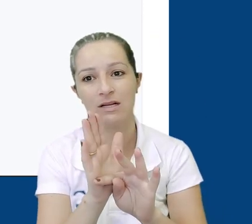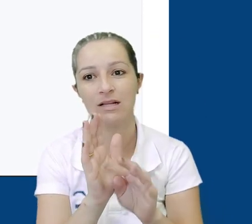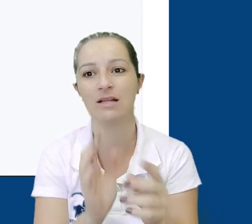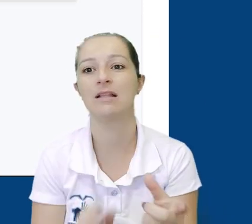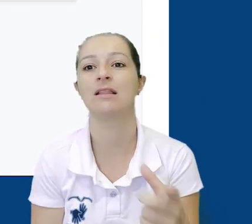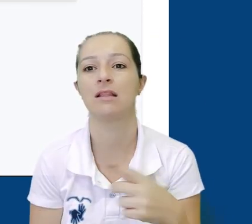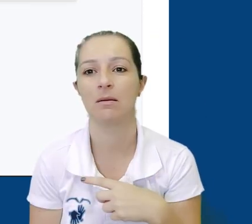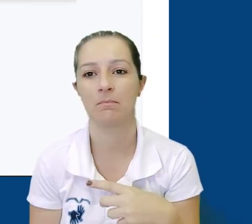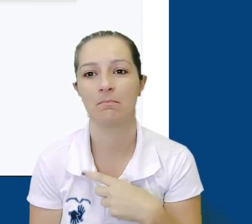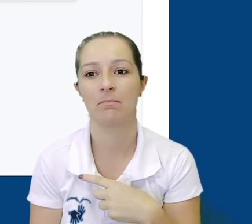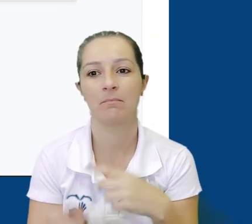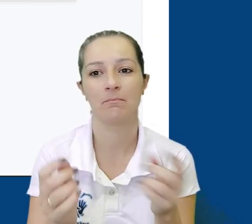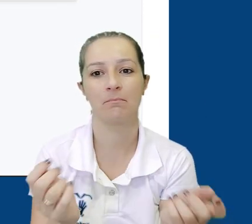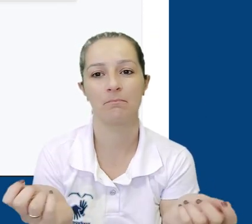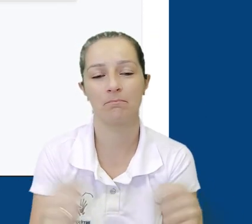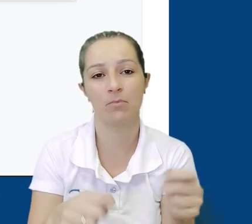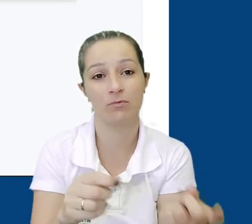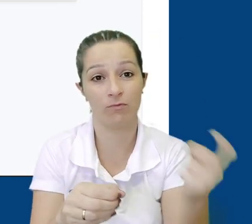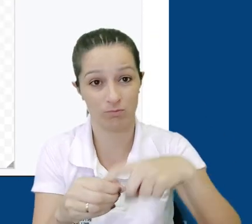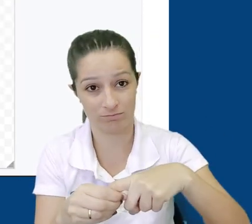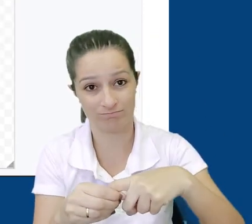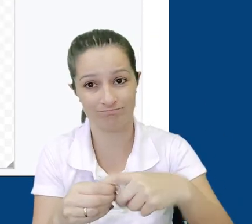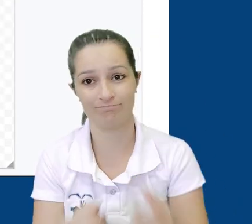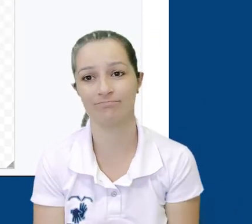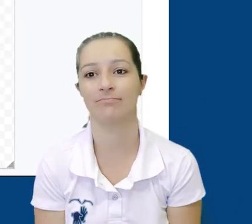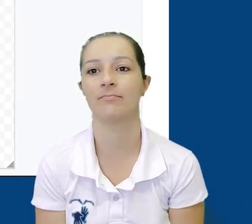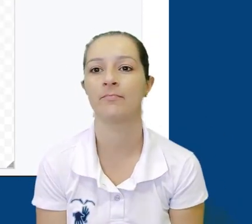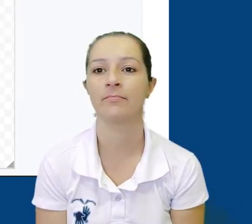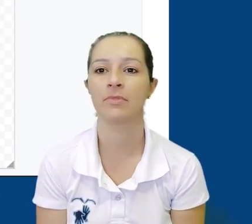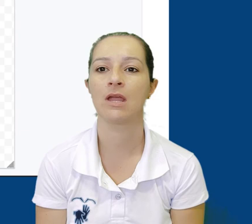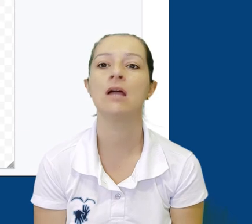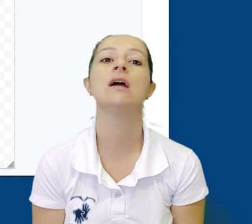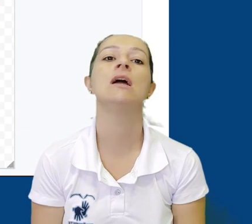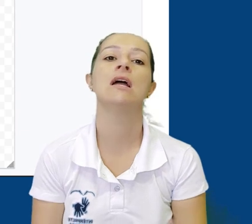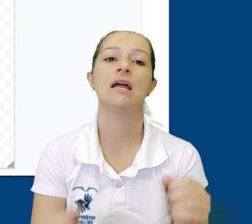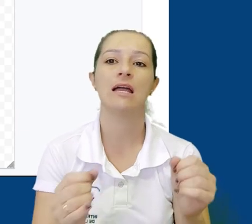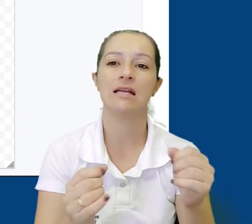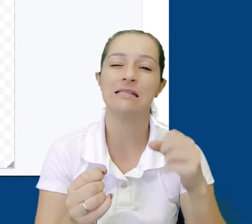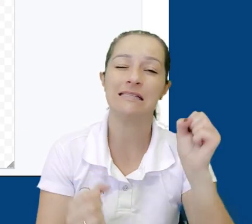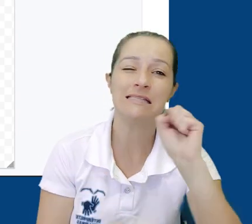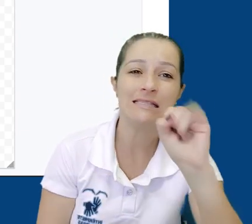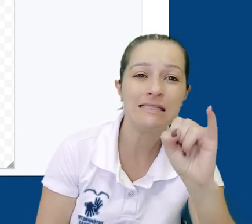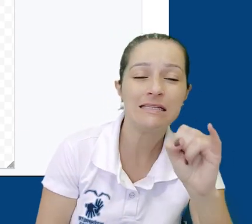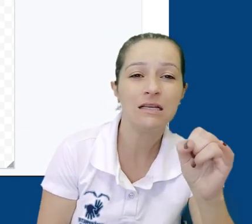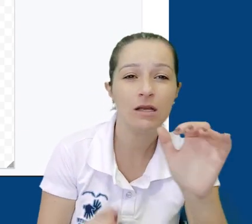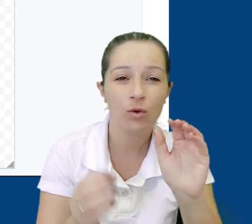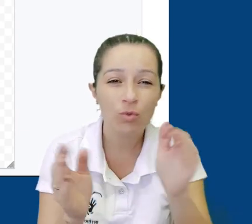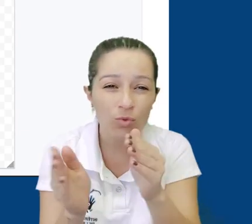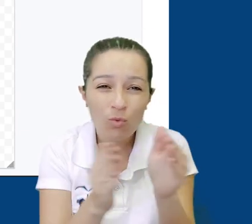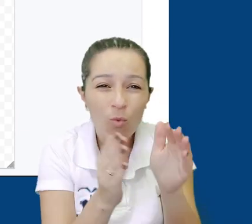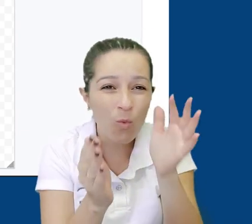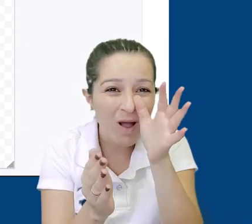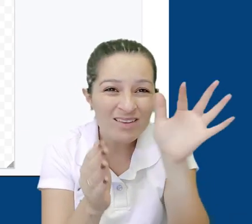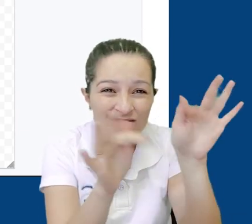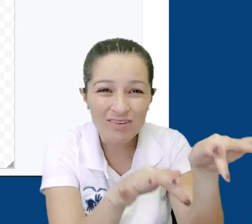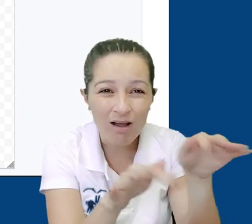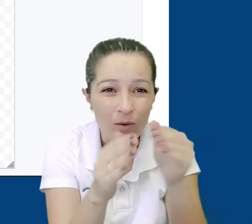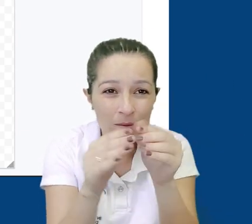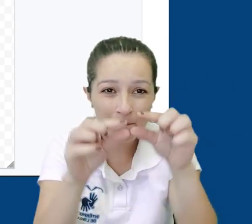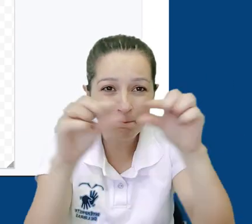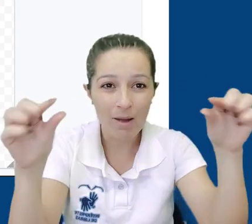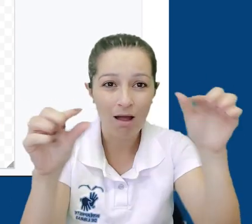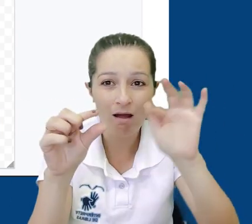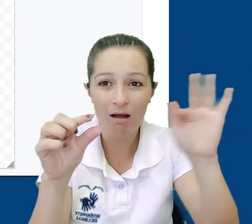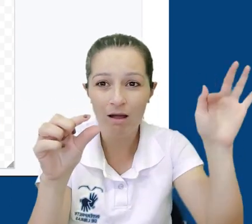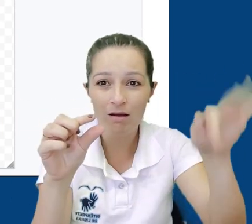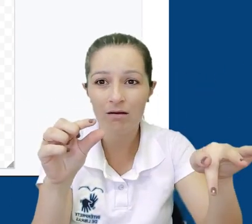diagonal. Além de formas e textos, podemos inserir na tela de pintura, imagens. Se clicarmos no penúltimo item da esquerda para